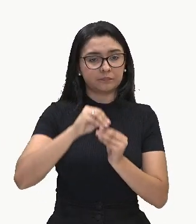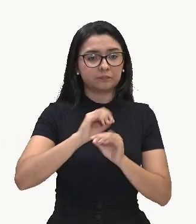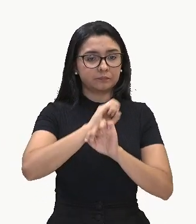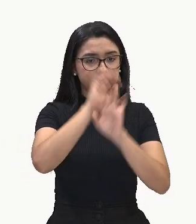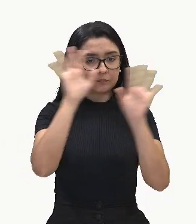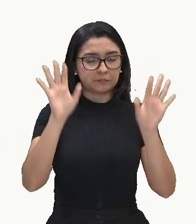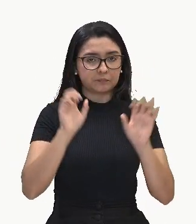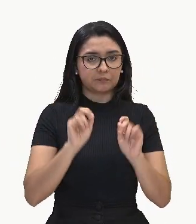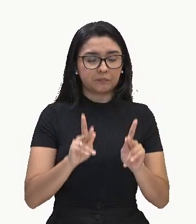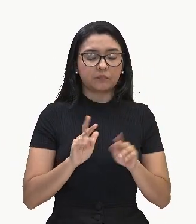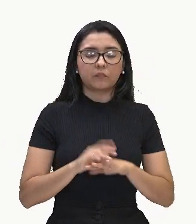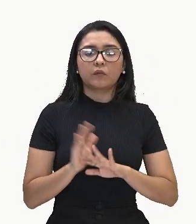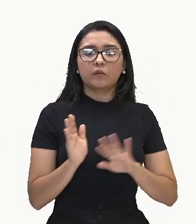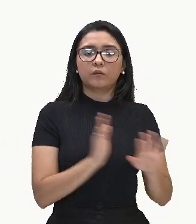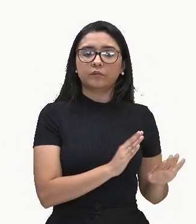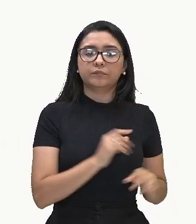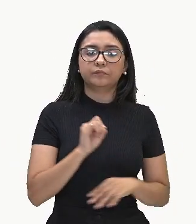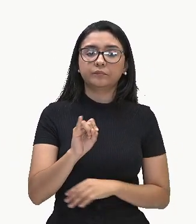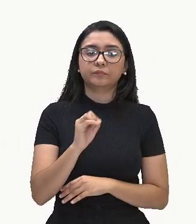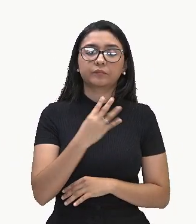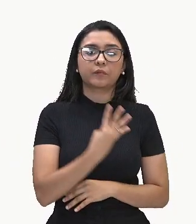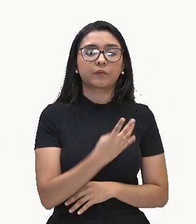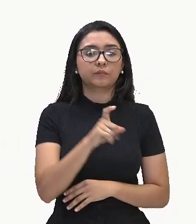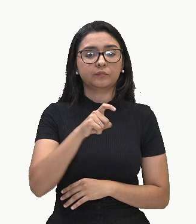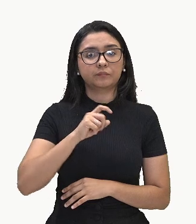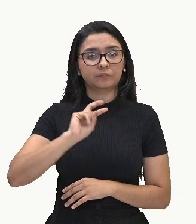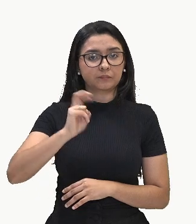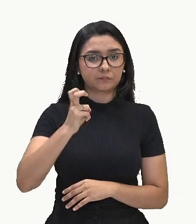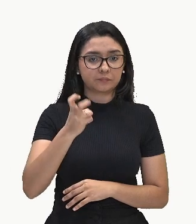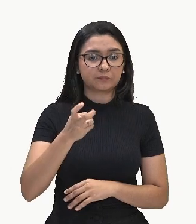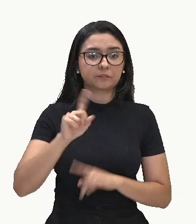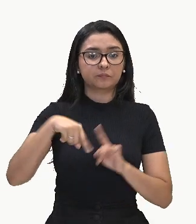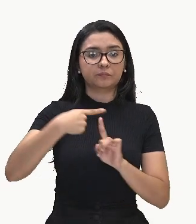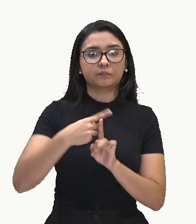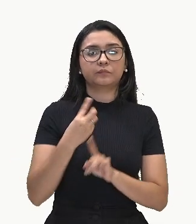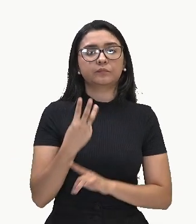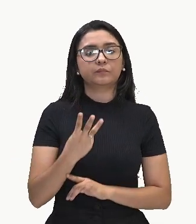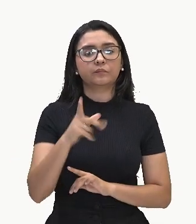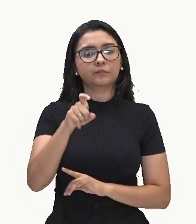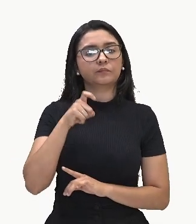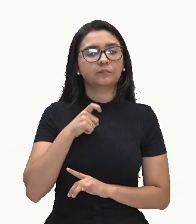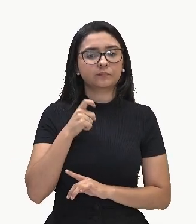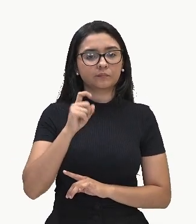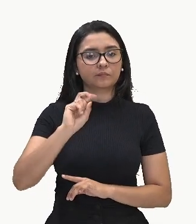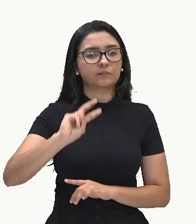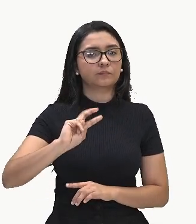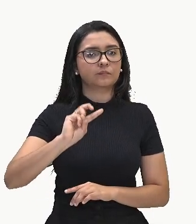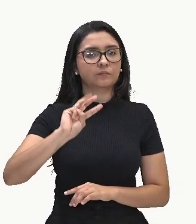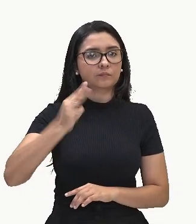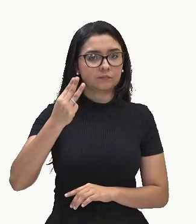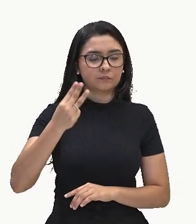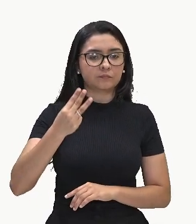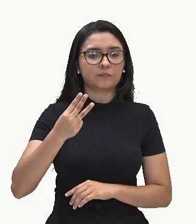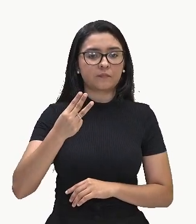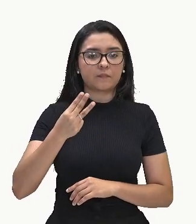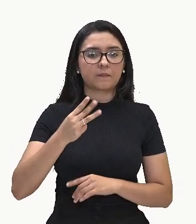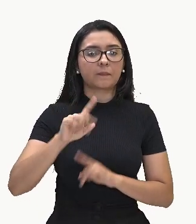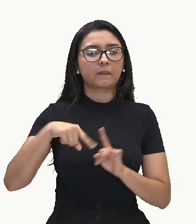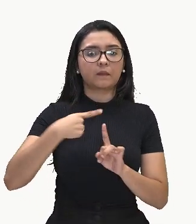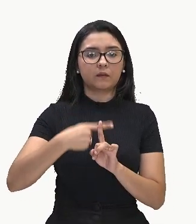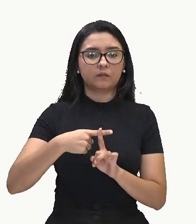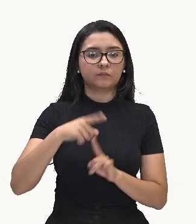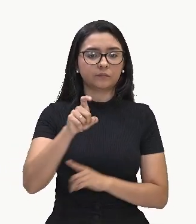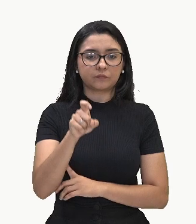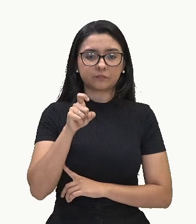Se fosse 4X elevado à quinta, mais 3X³, mais